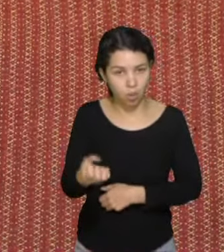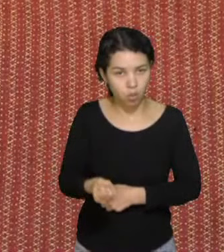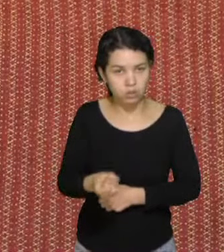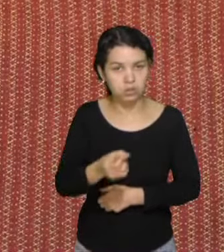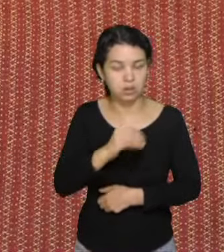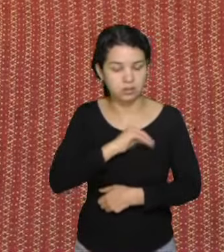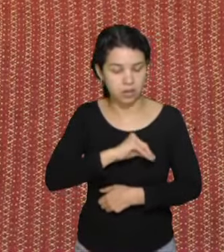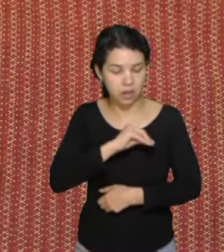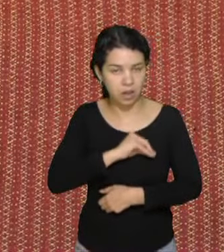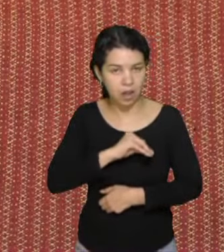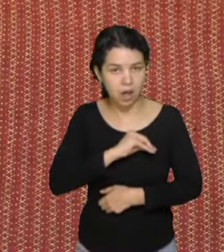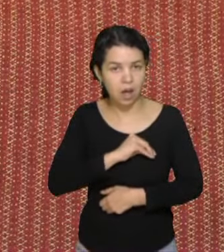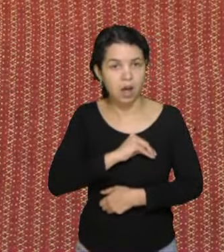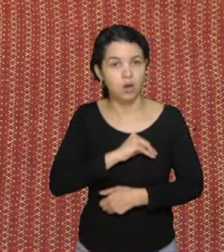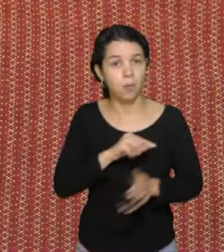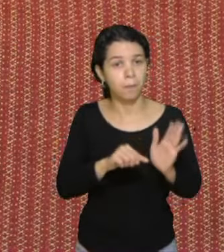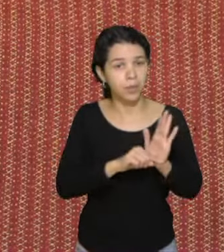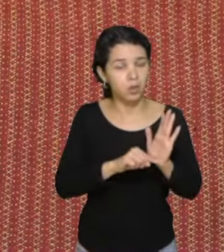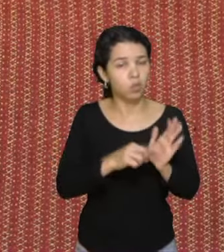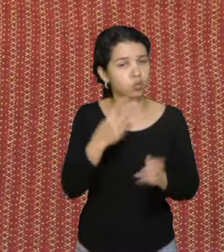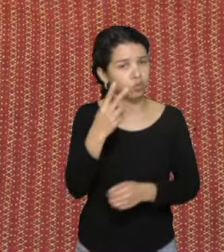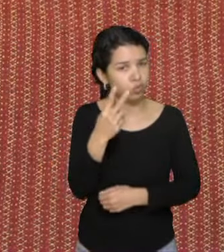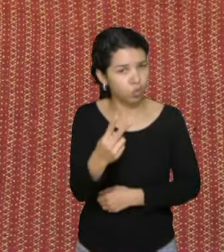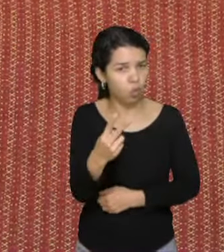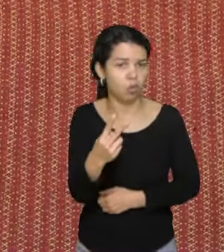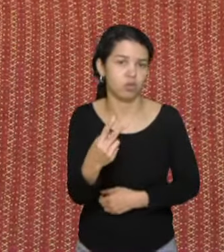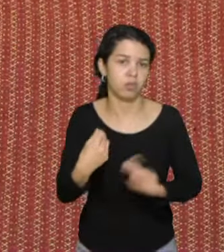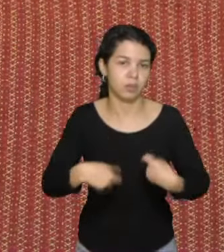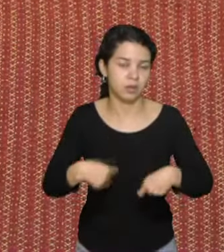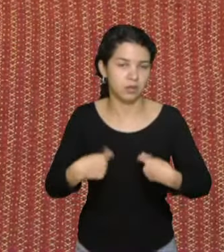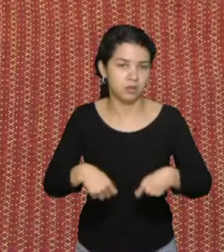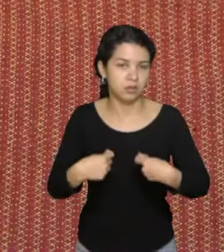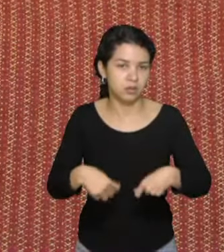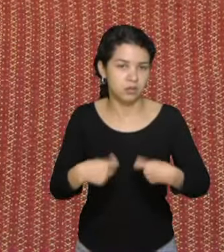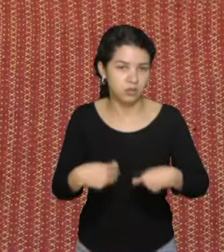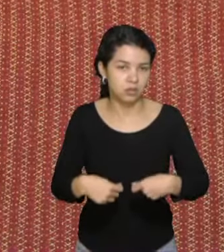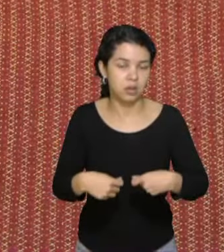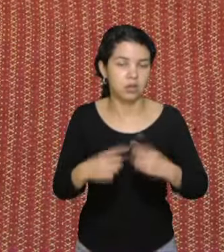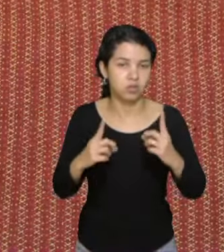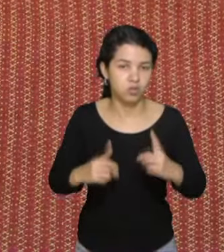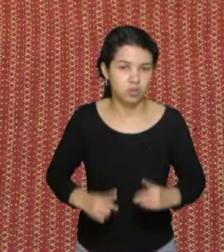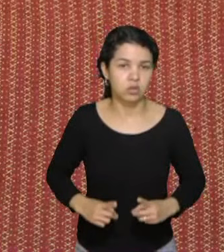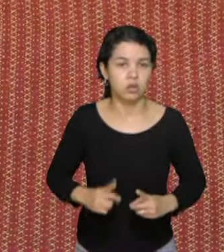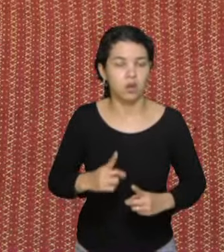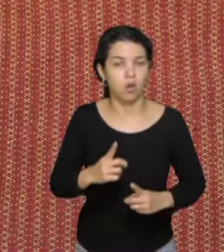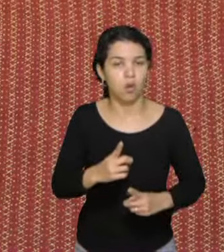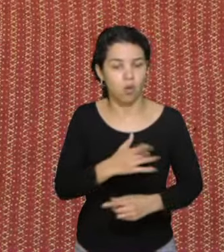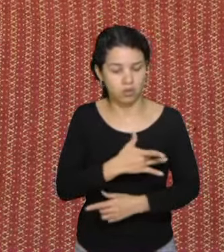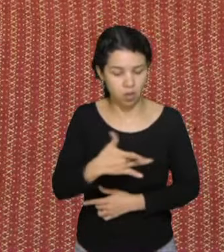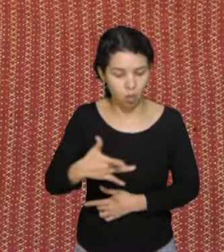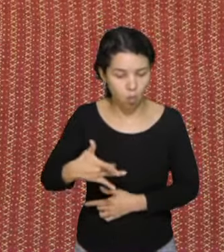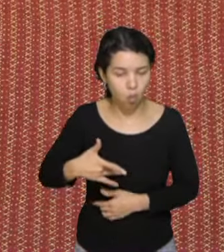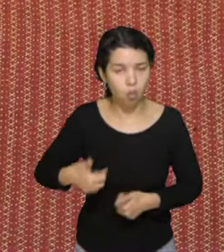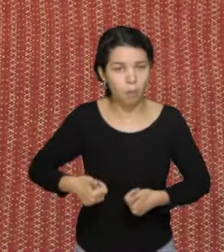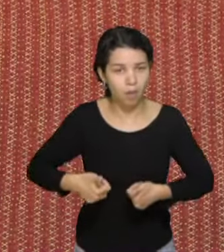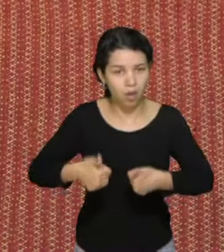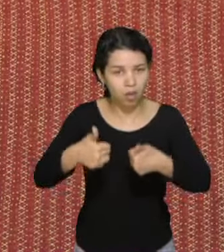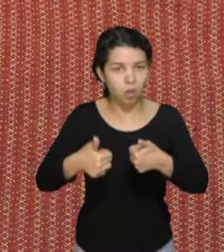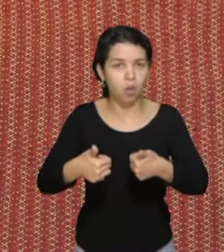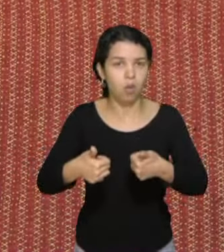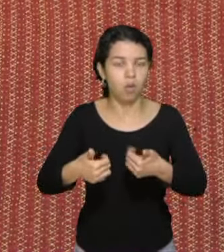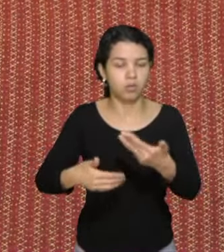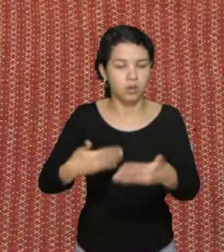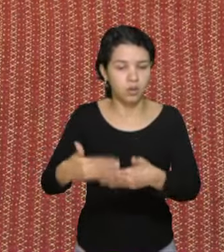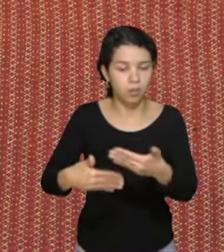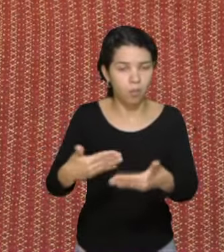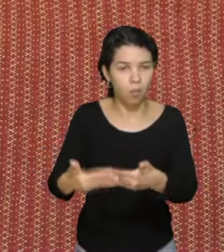dois salários mínimos, que é o digno, para, no mínimo, buscar aí uma saúde, uma condição melhor, no final da